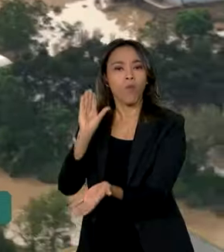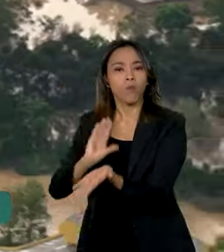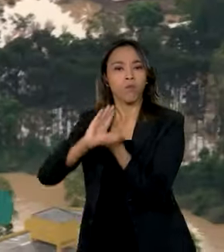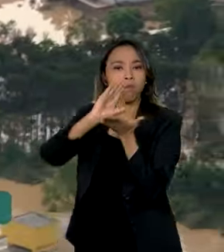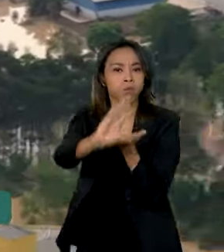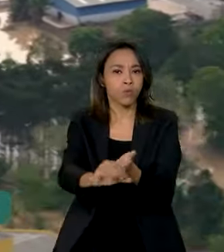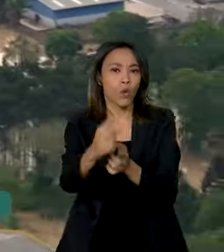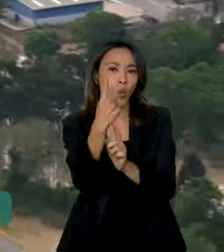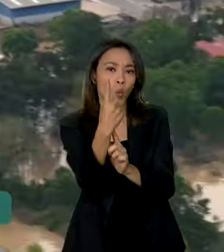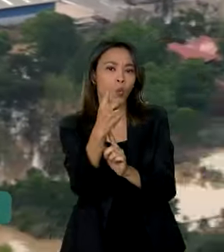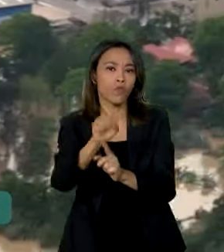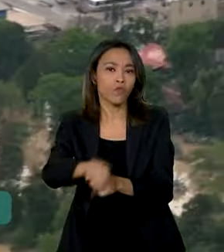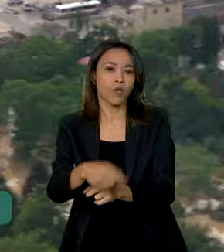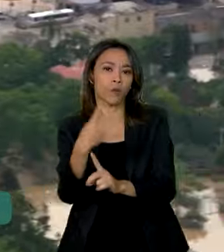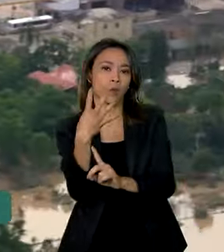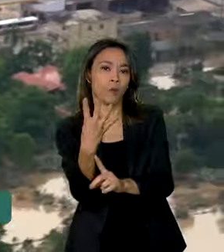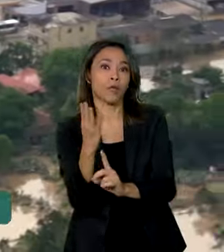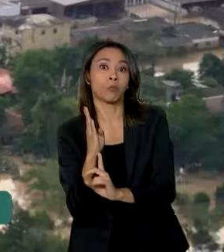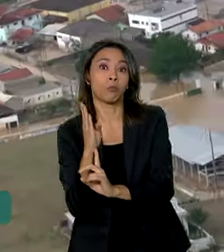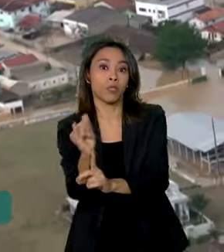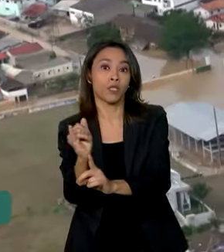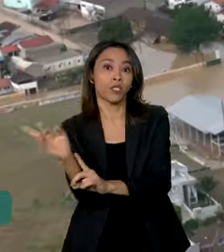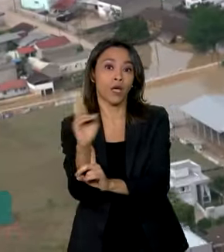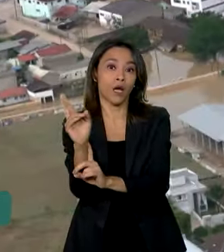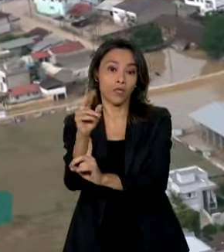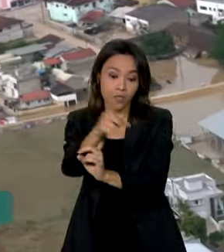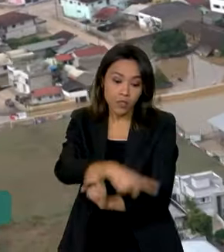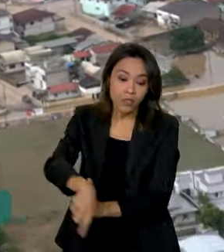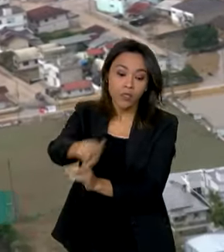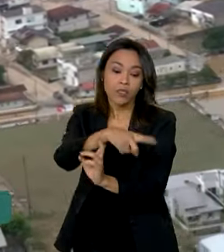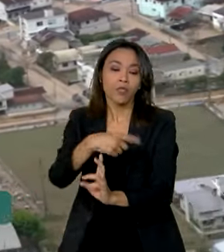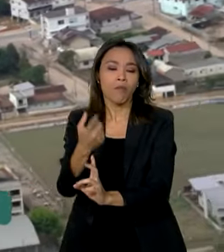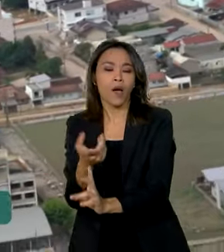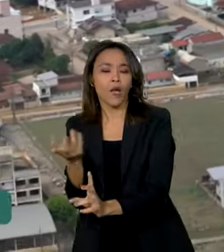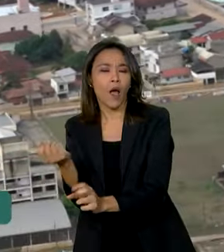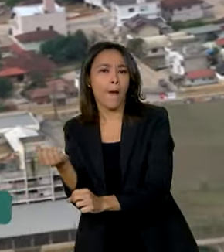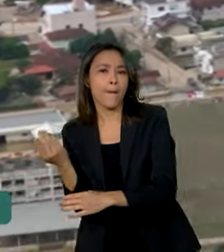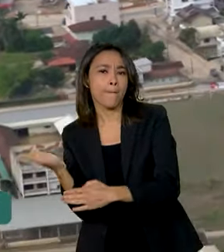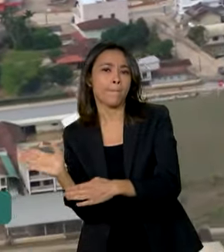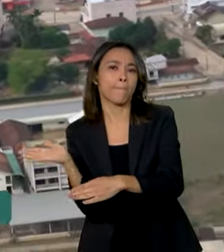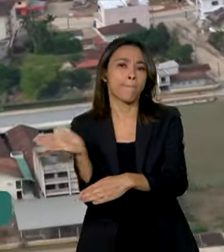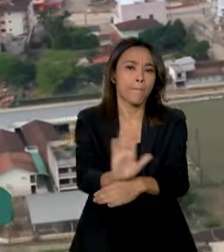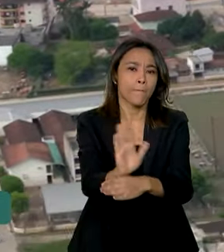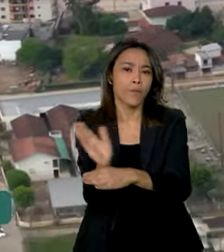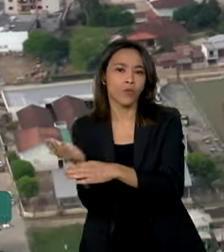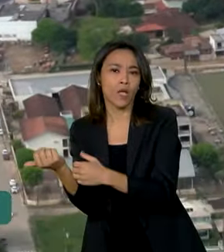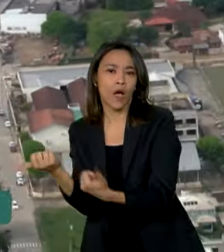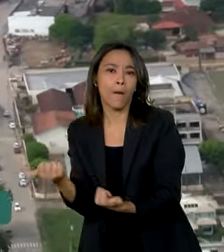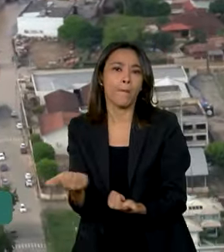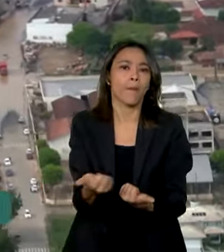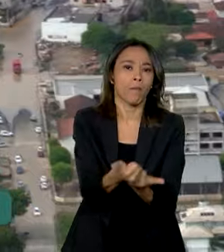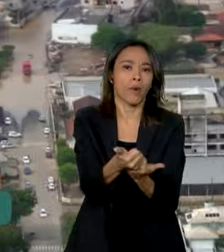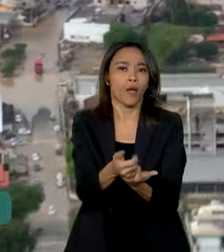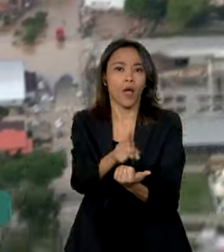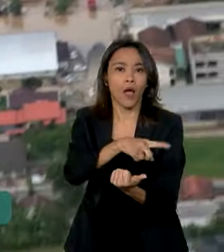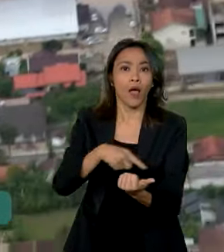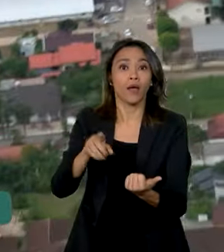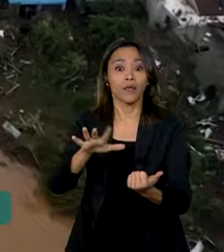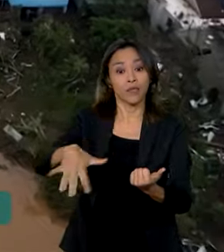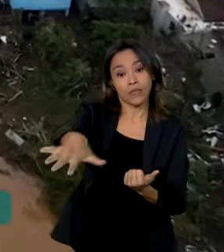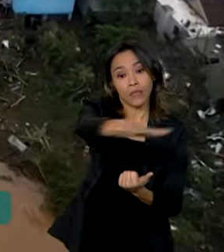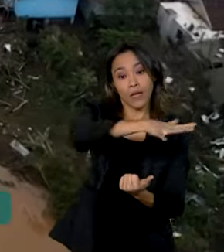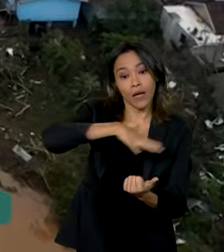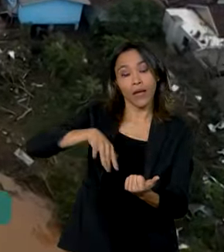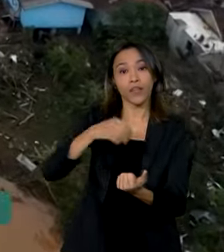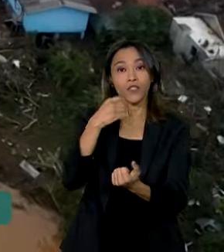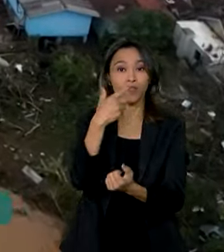,4 bilhão de reais para ações de proteção e defesa civil em 24 estados,